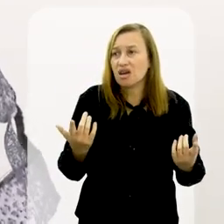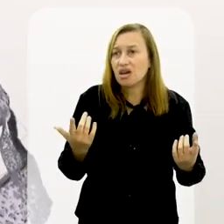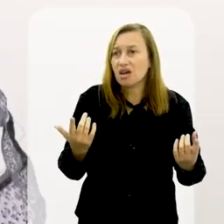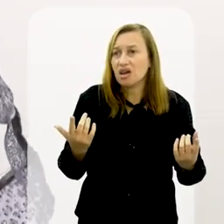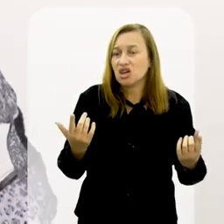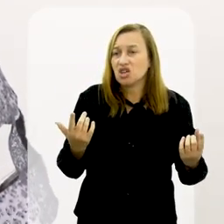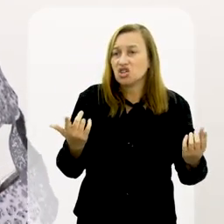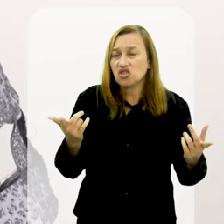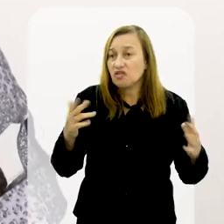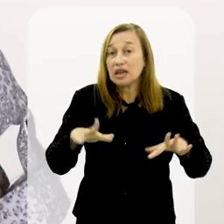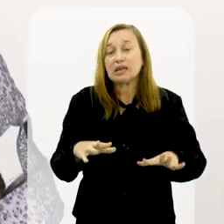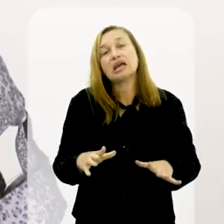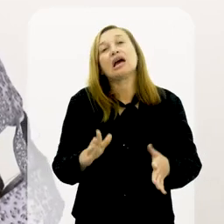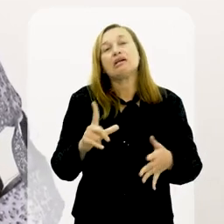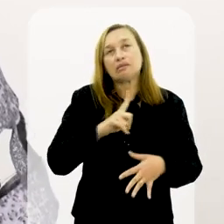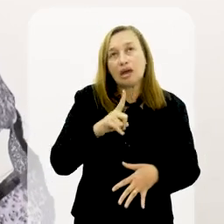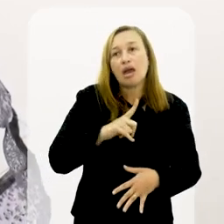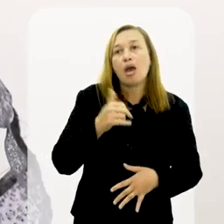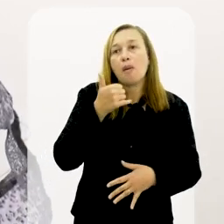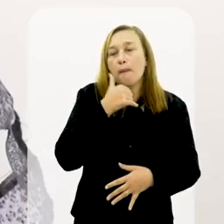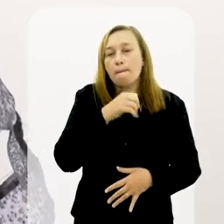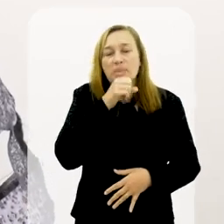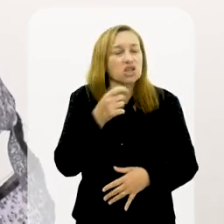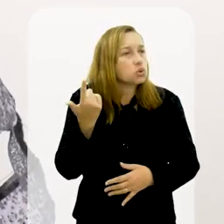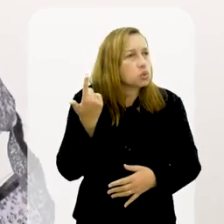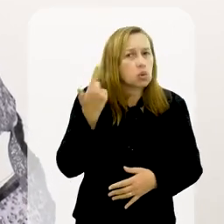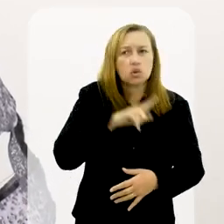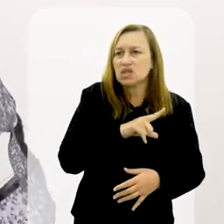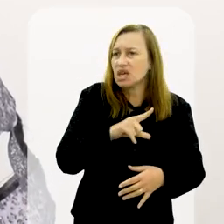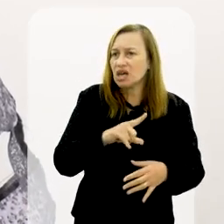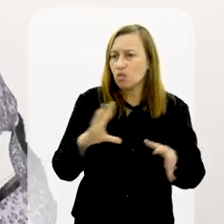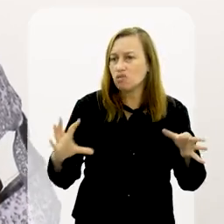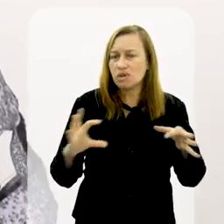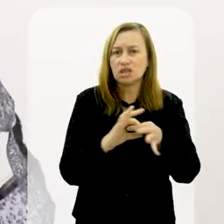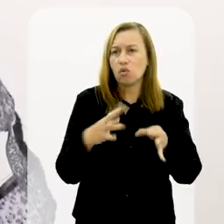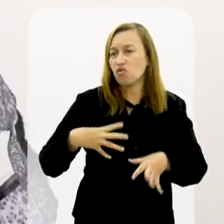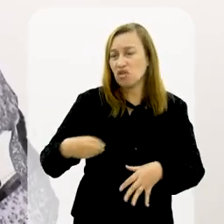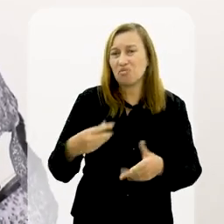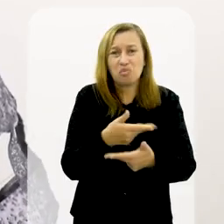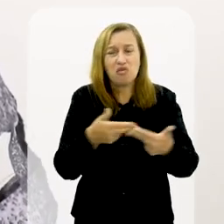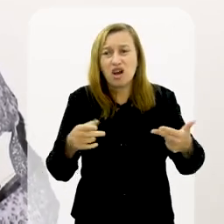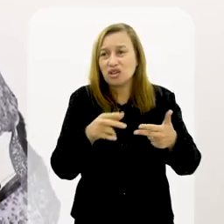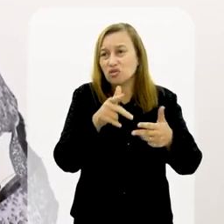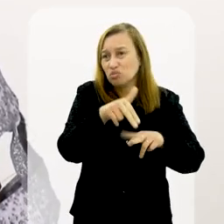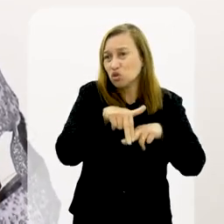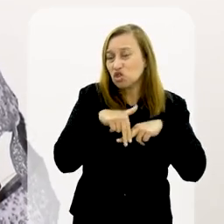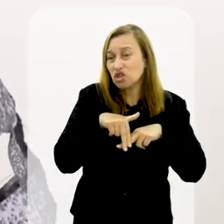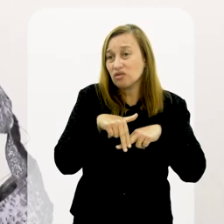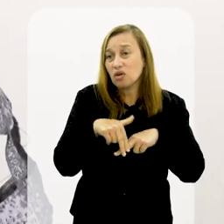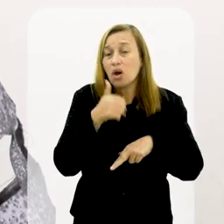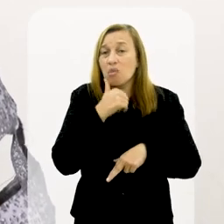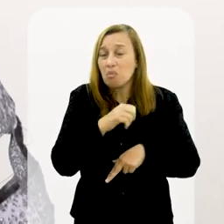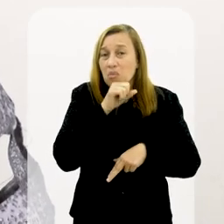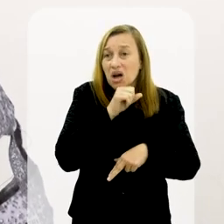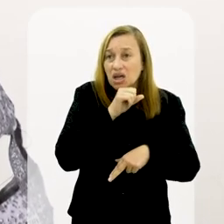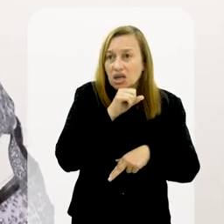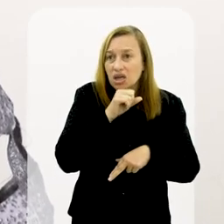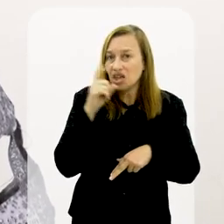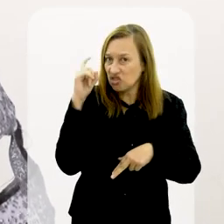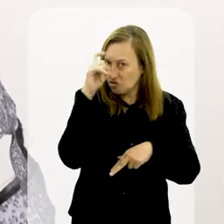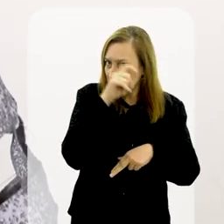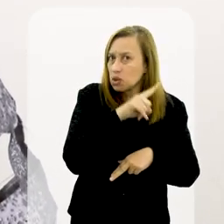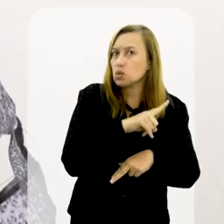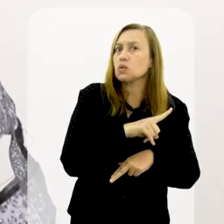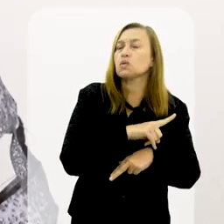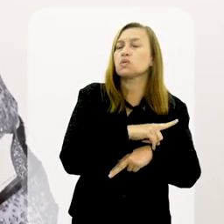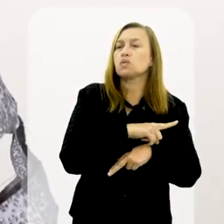Infelizmente, também tem mães que não conseguem ter essa conexão com o filho, por uma série de questões. Ser mãe é um exercício